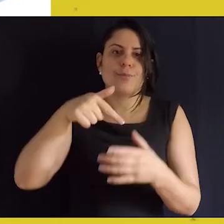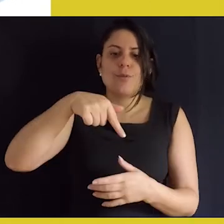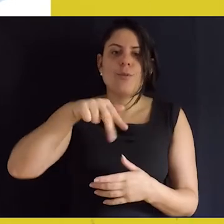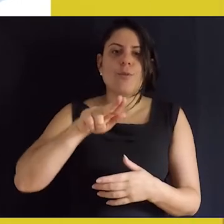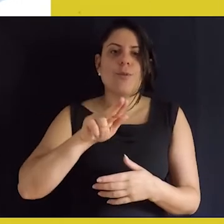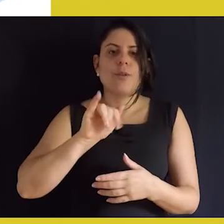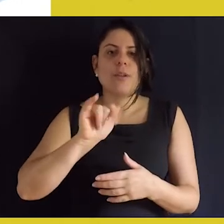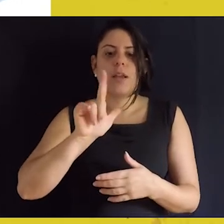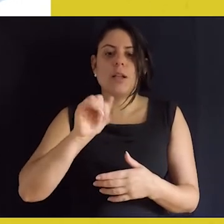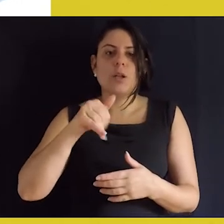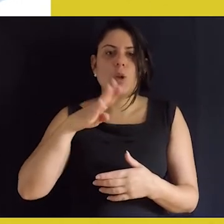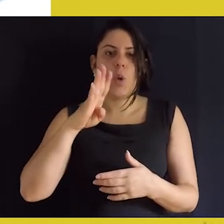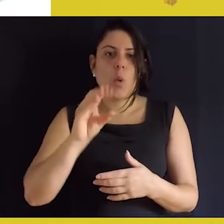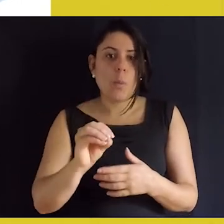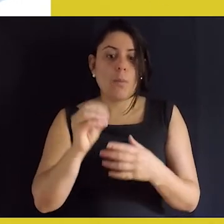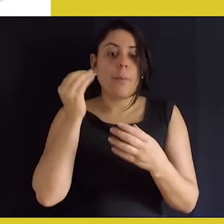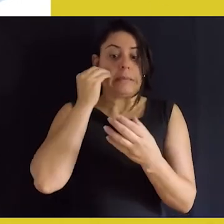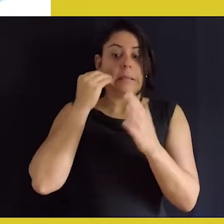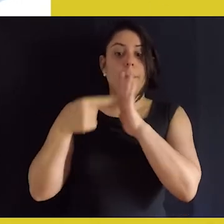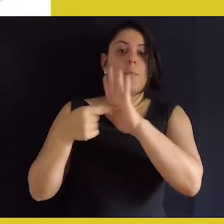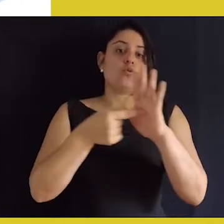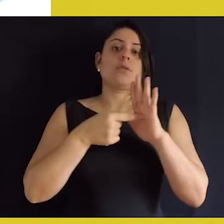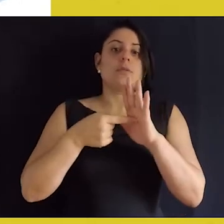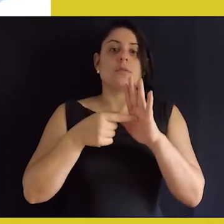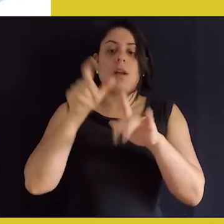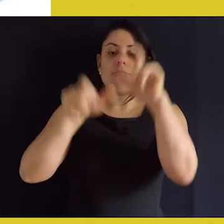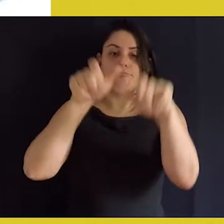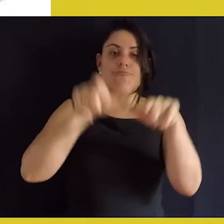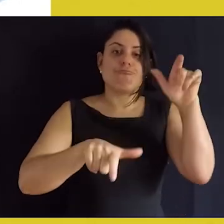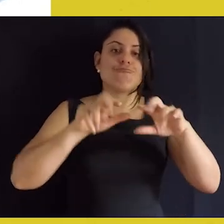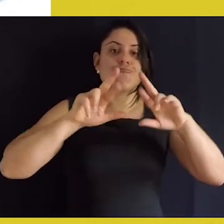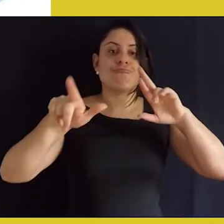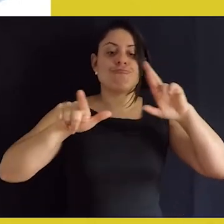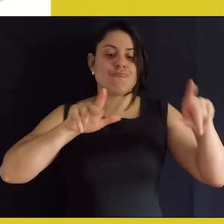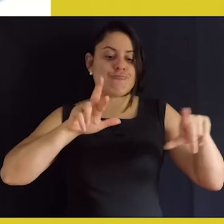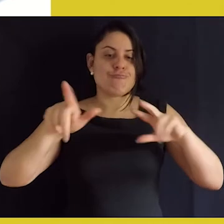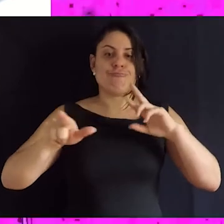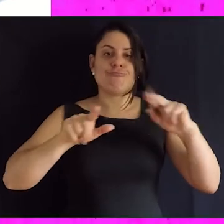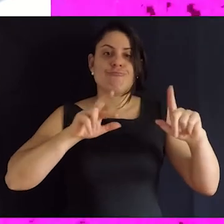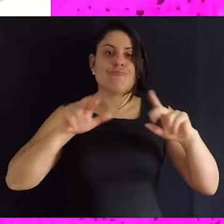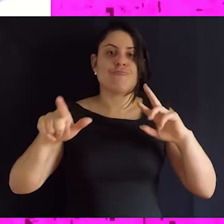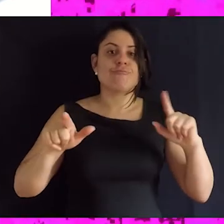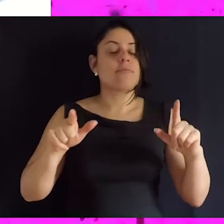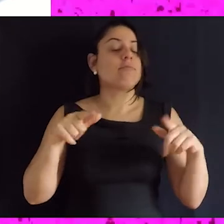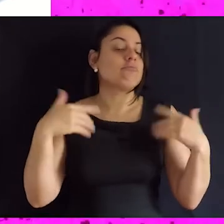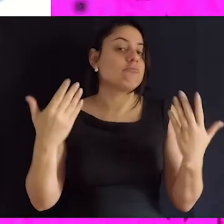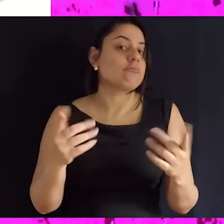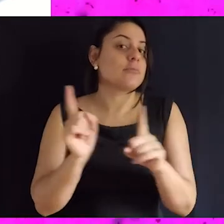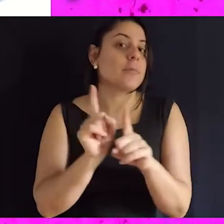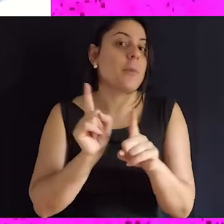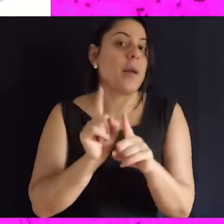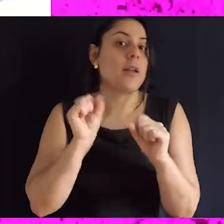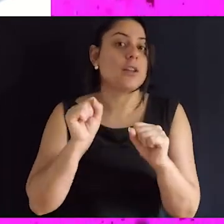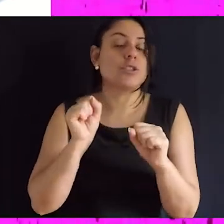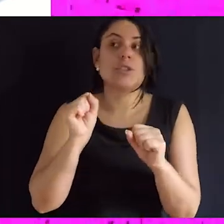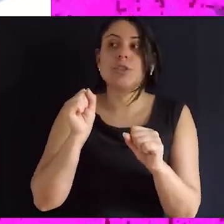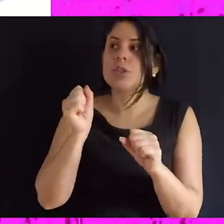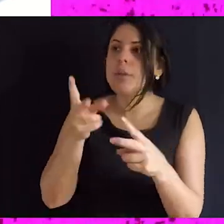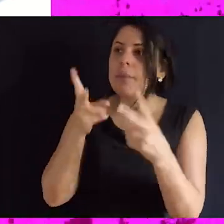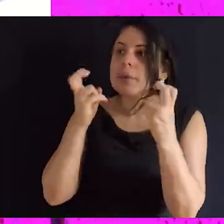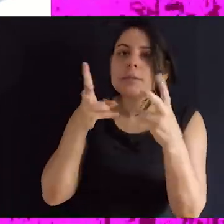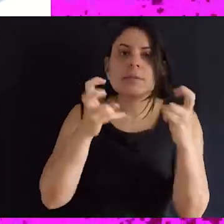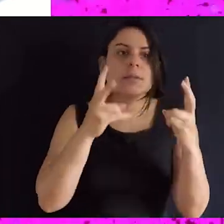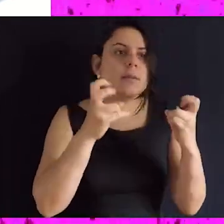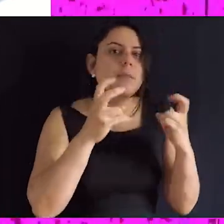quilombo, né, pode trazer também horizontalidades para as diferenças, né, pode trazer, inclusive,